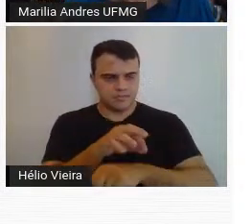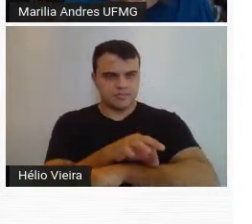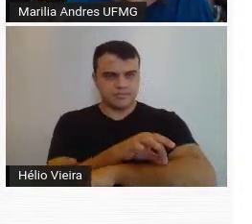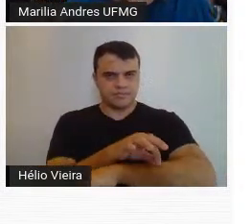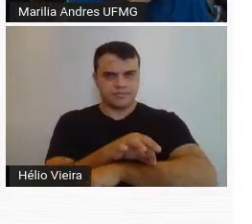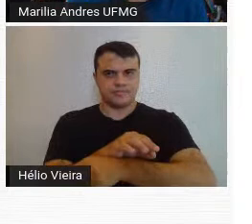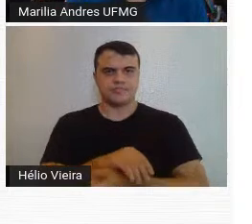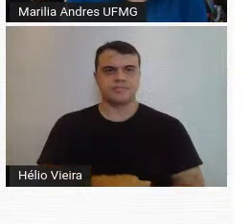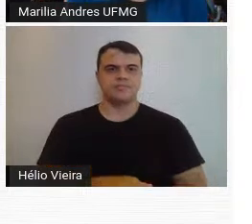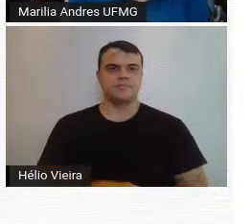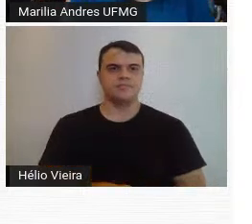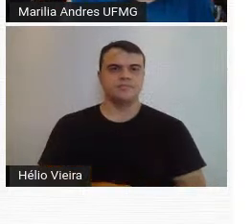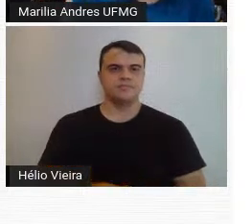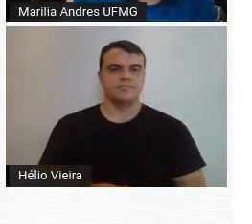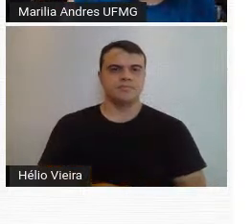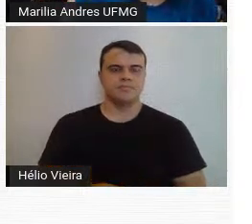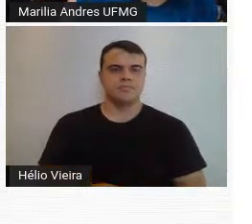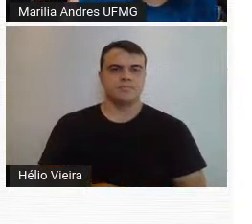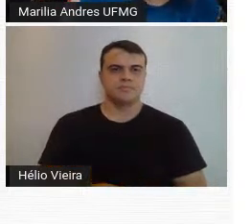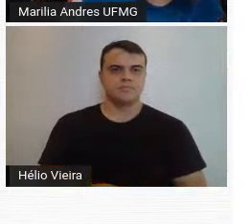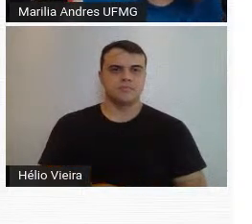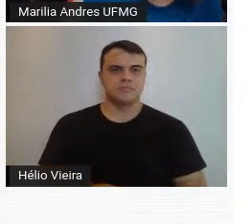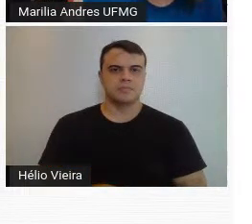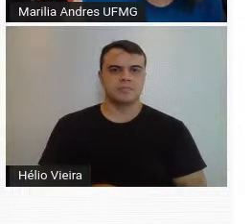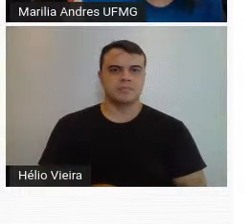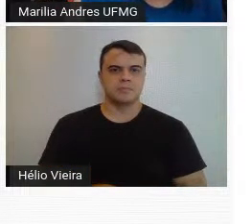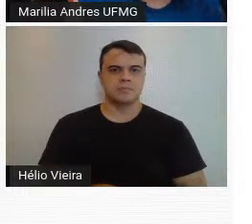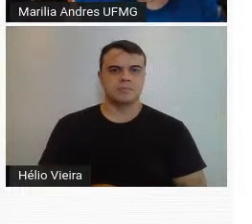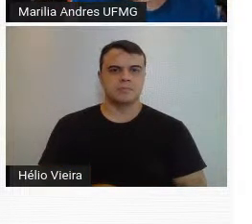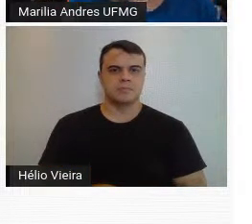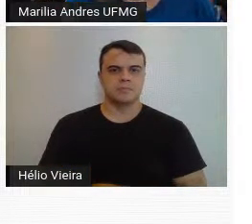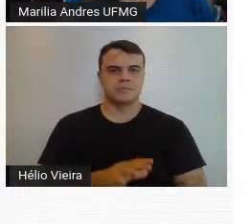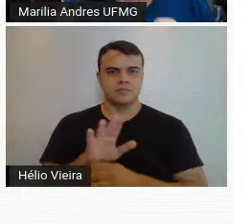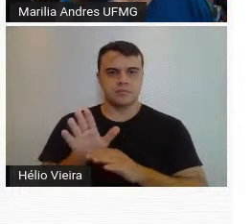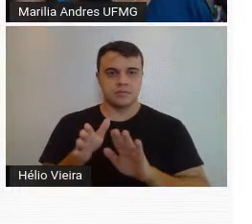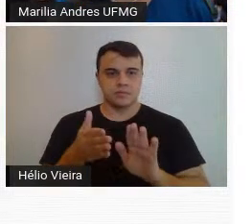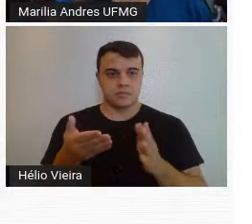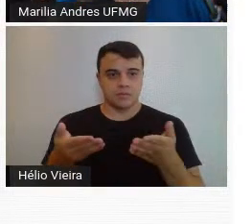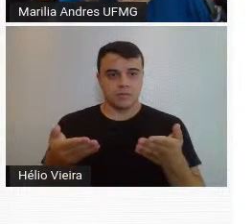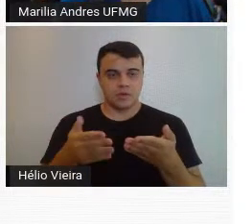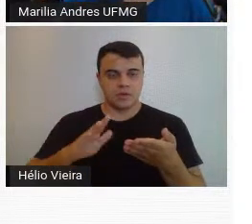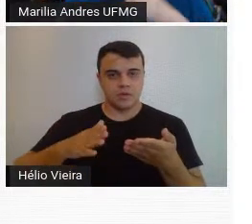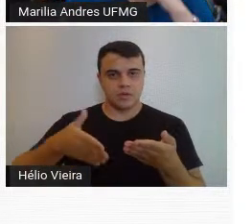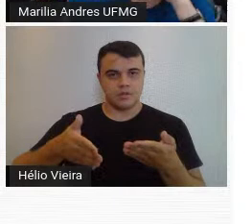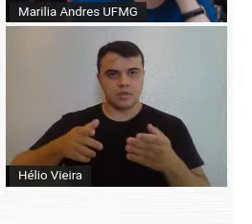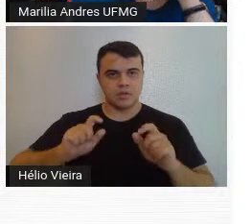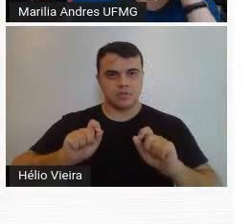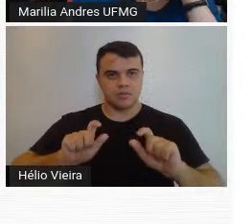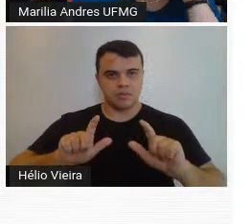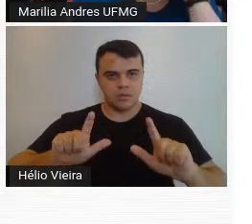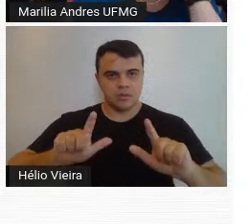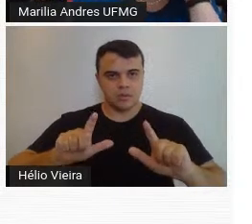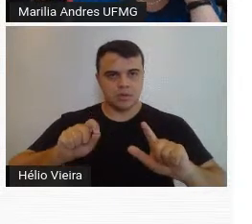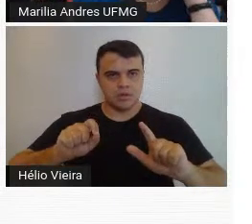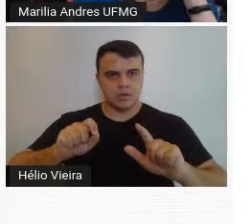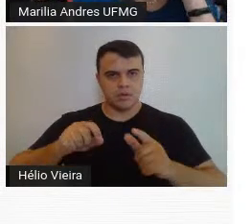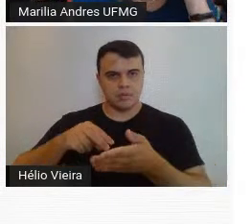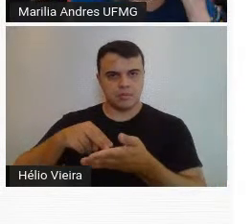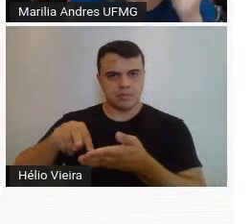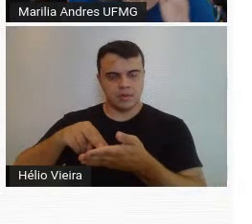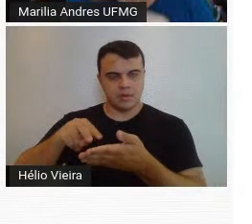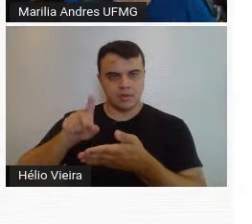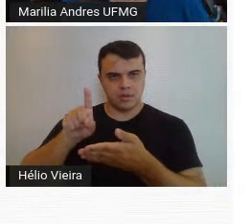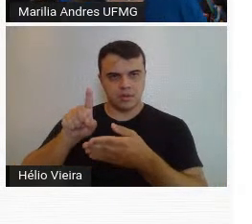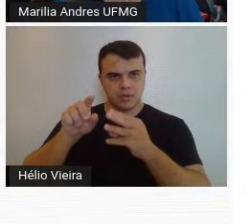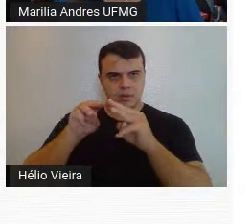dizer. pode passar. Aqui já é um mural de Mário Silésio, que está no